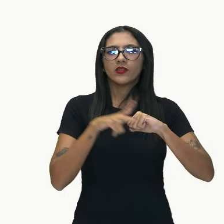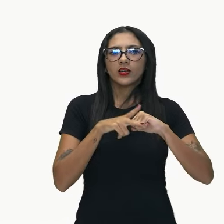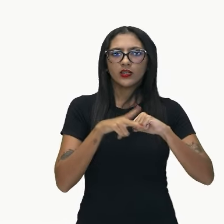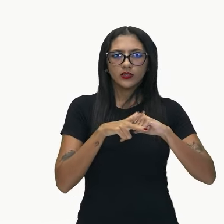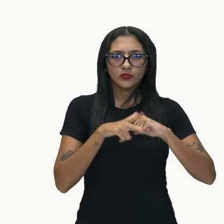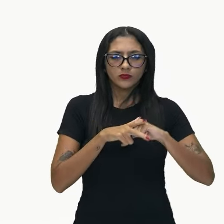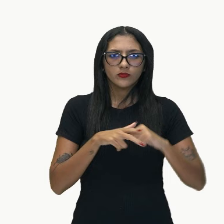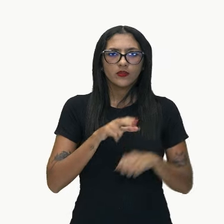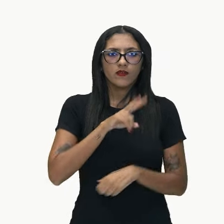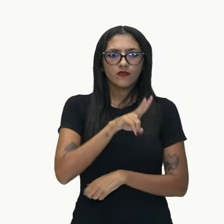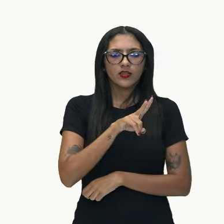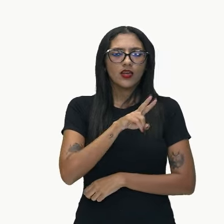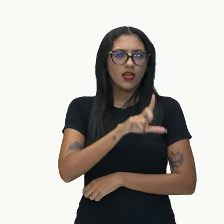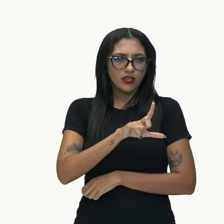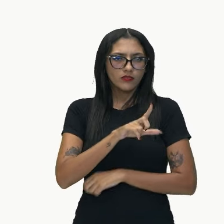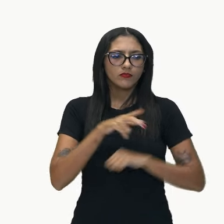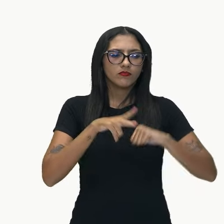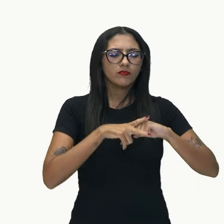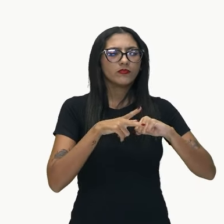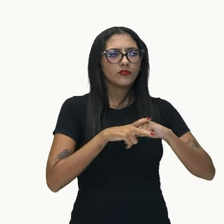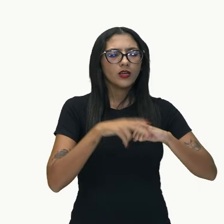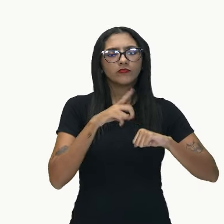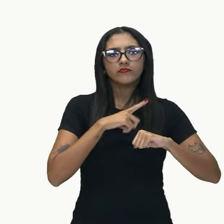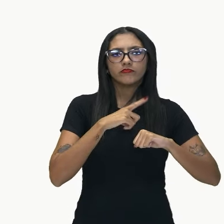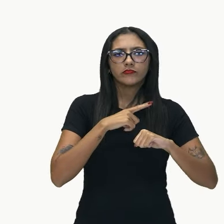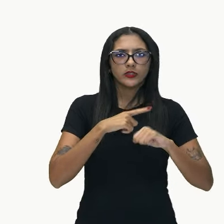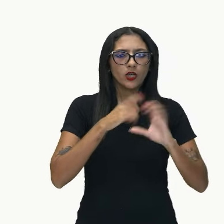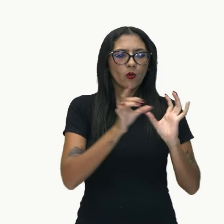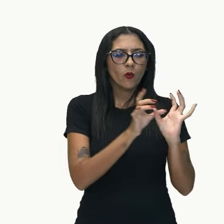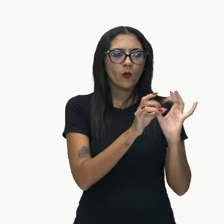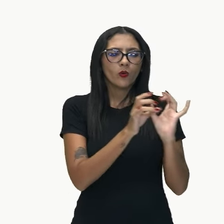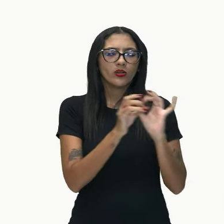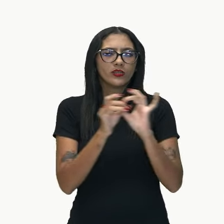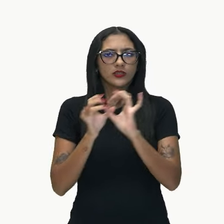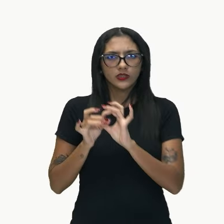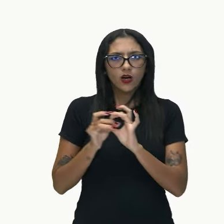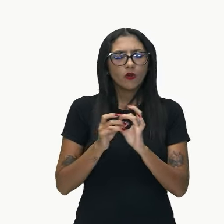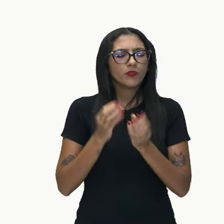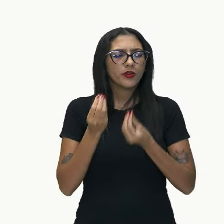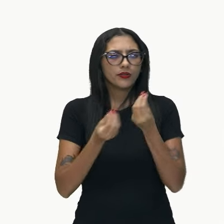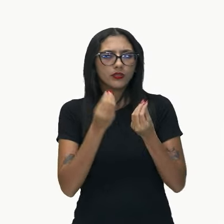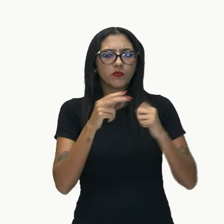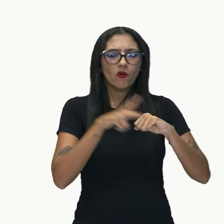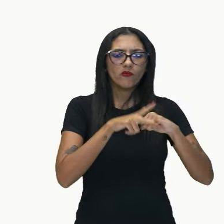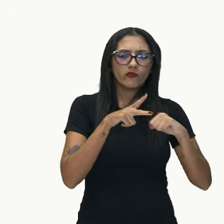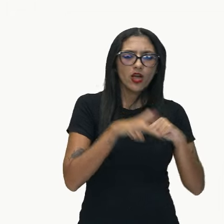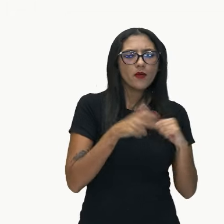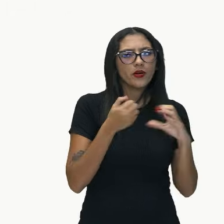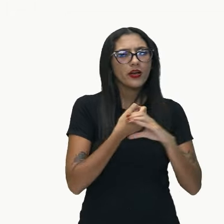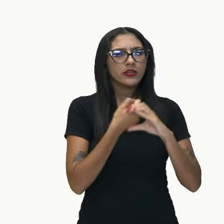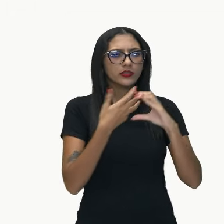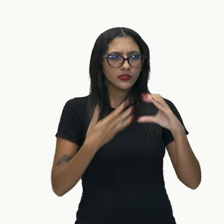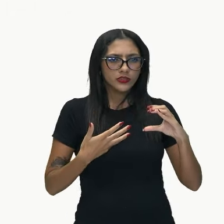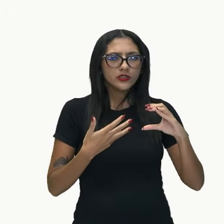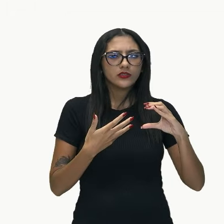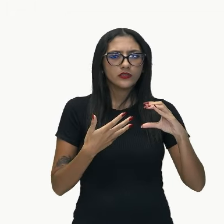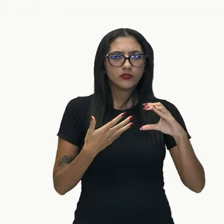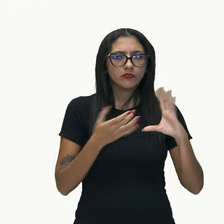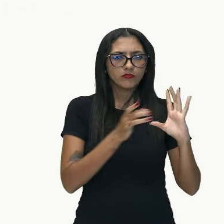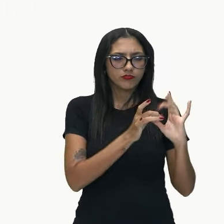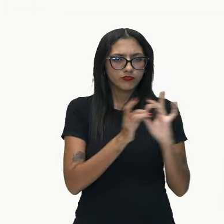que servem em geral para ligar o sujeito com a sua qualidade, enfim, mas olha só, tem o verbo de ligação